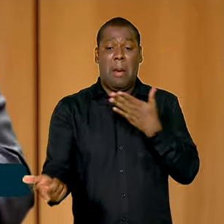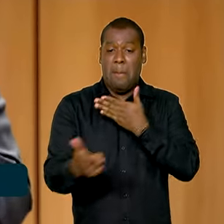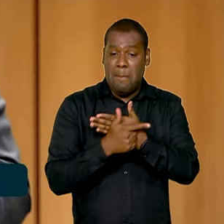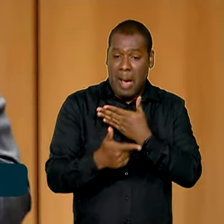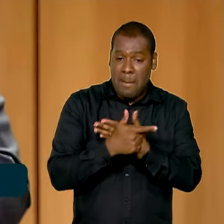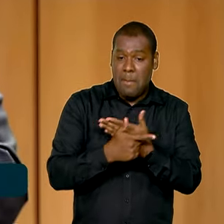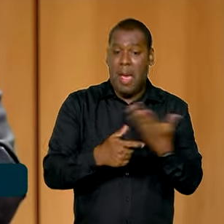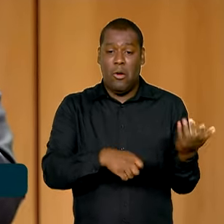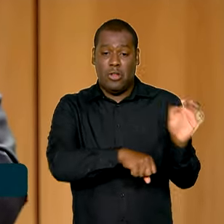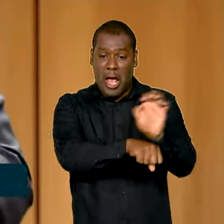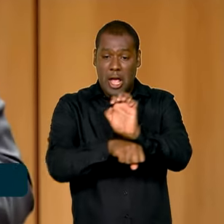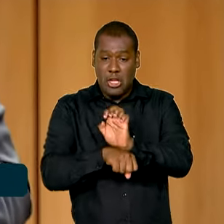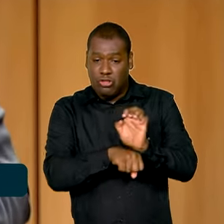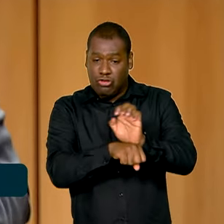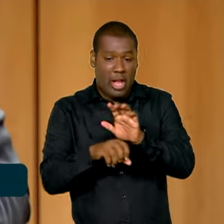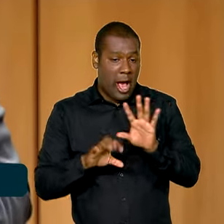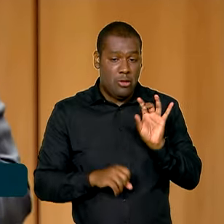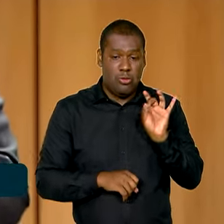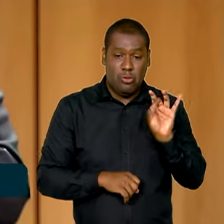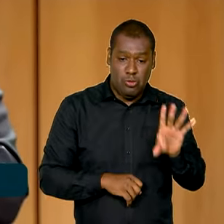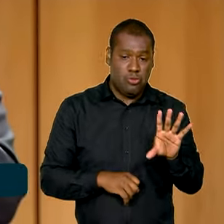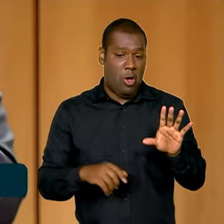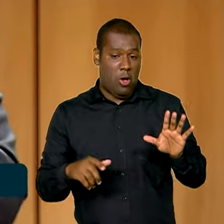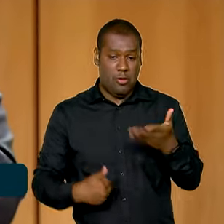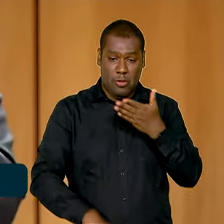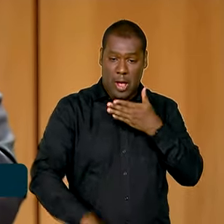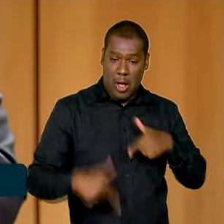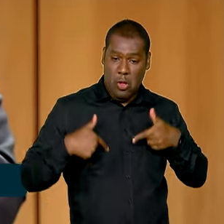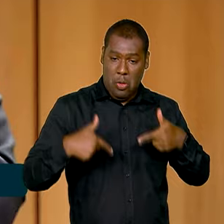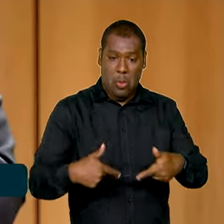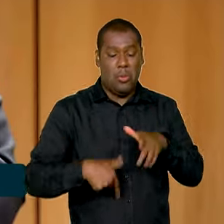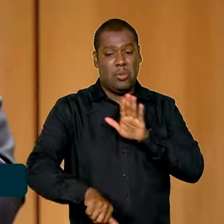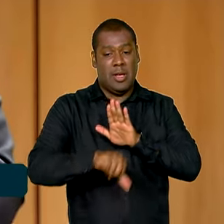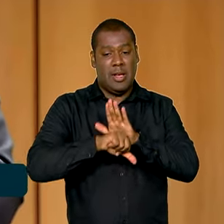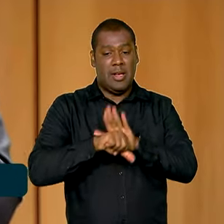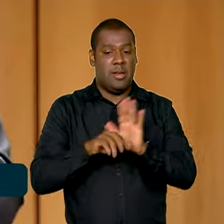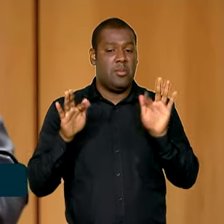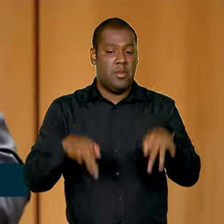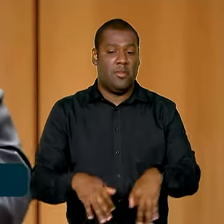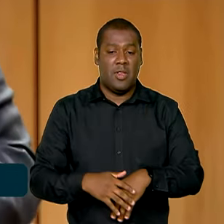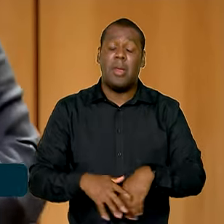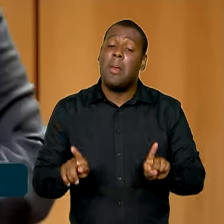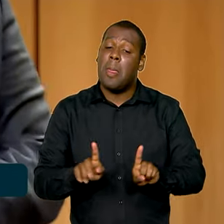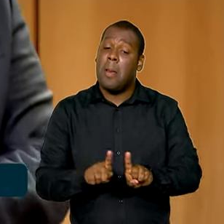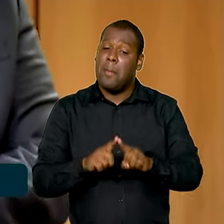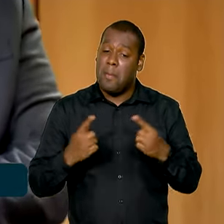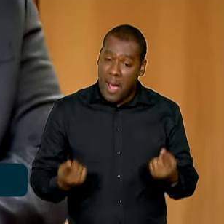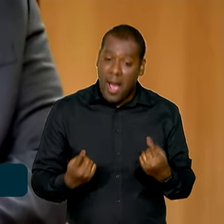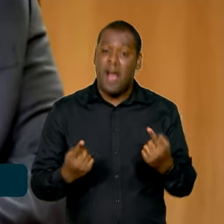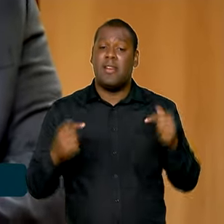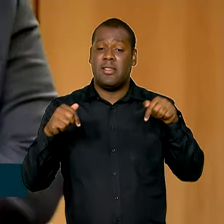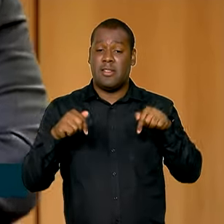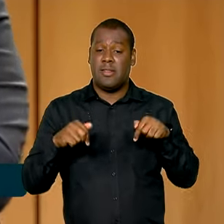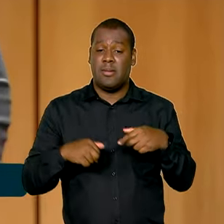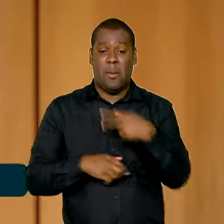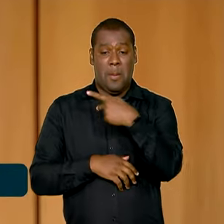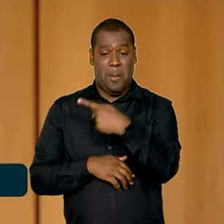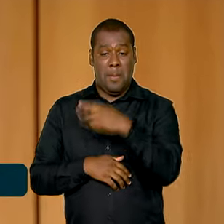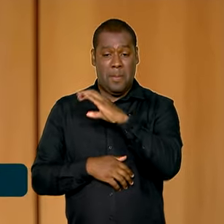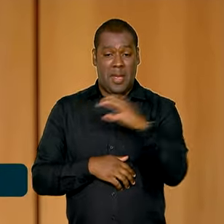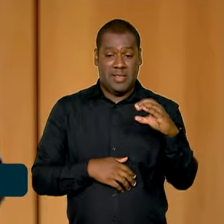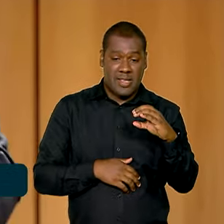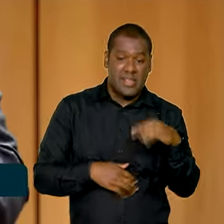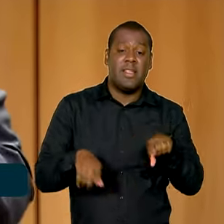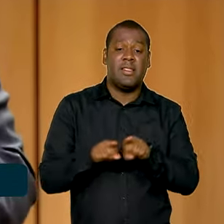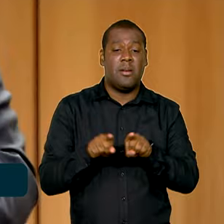organizações criminosas de âmbito nacional, que é algo relativamente recente na vida brasileira. Lembremos que o PCC e o CV,